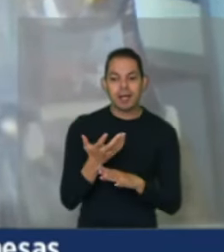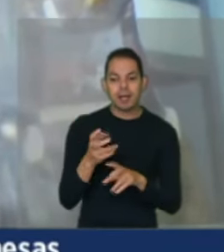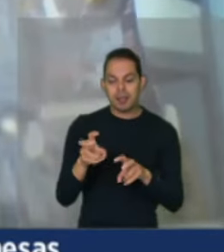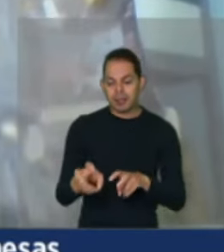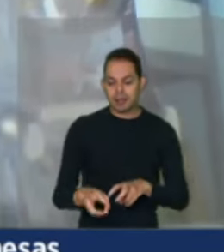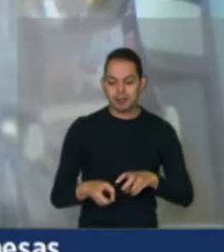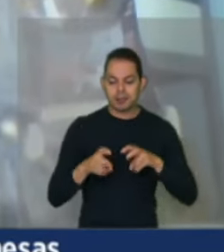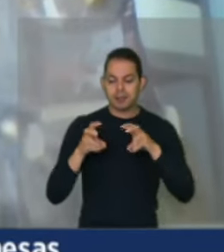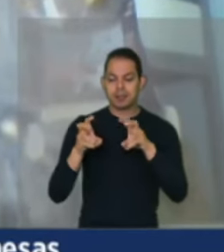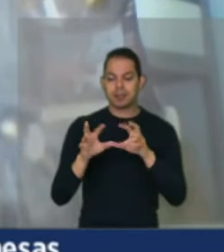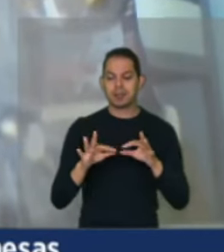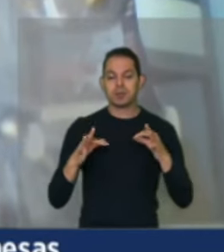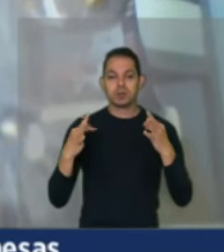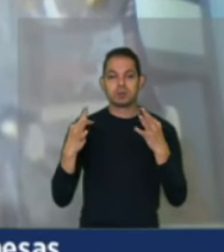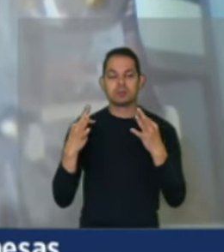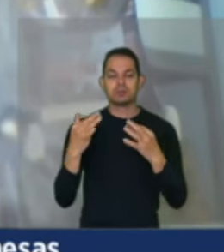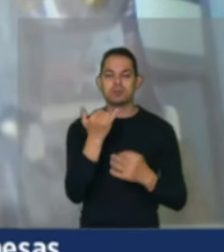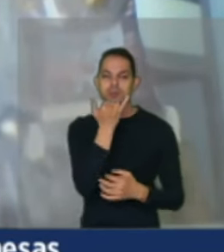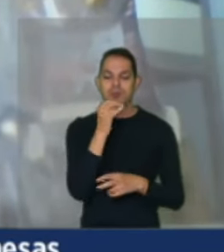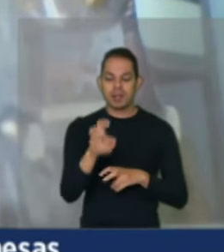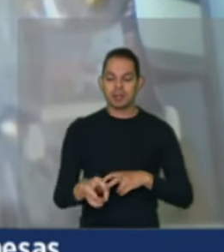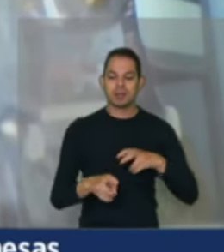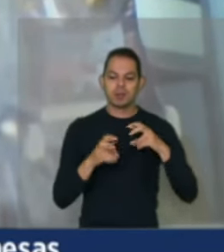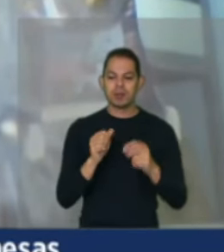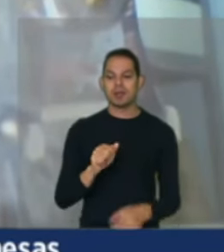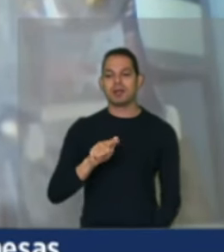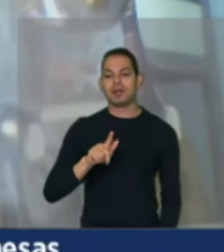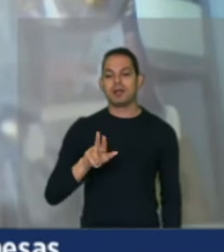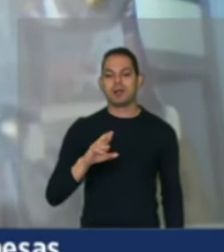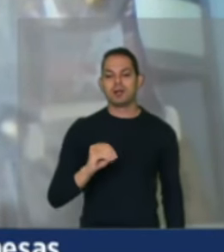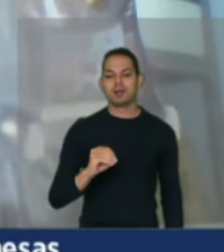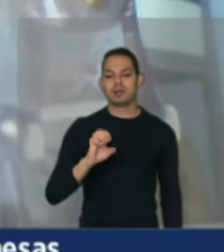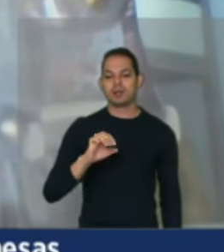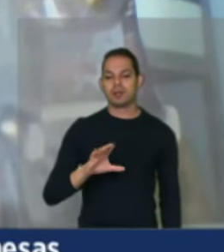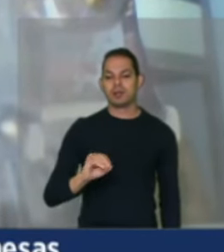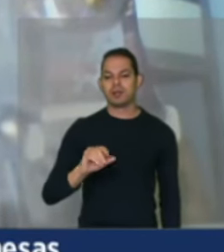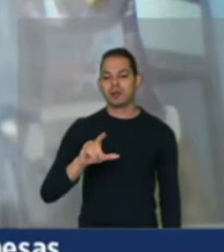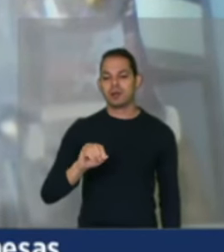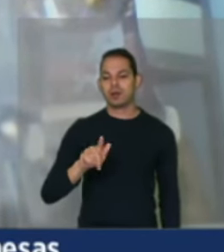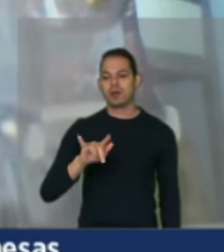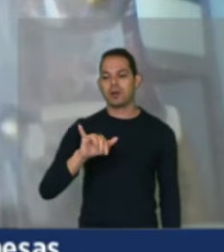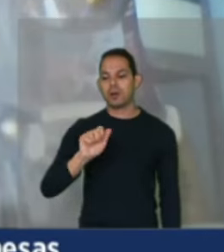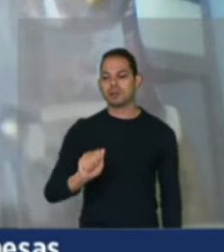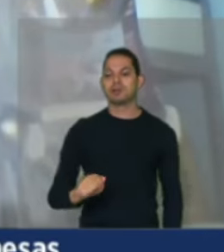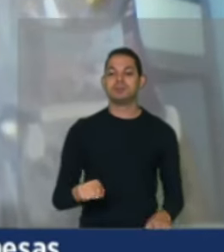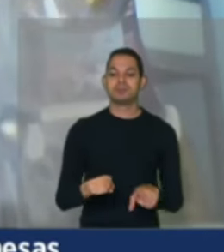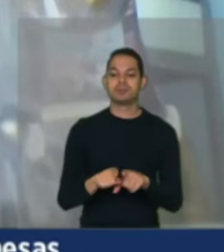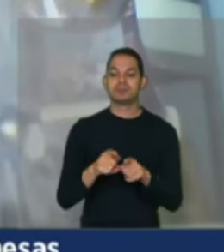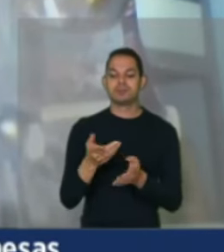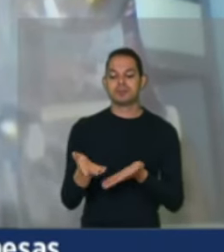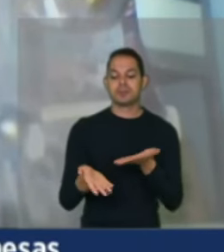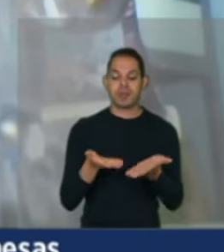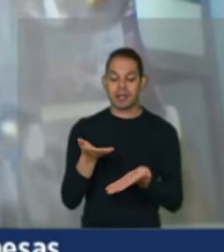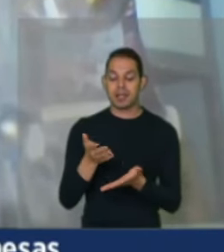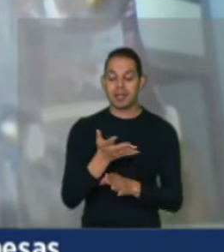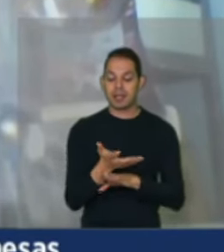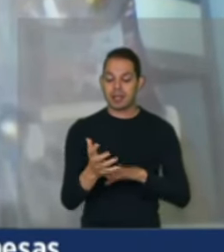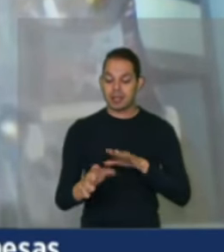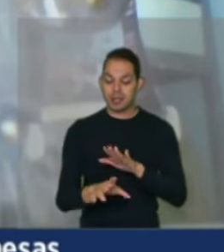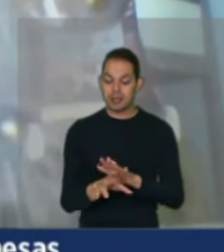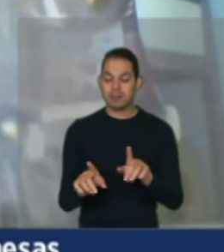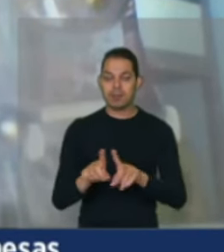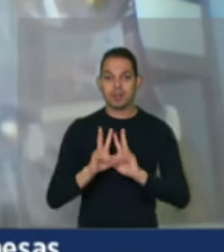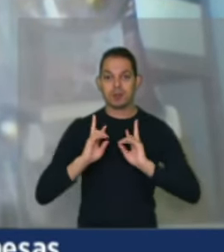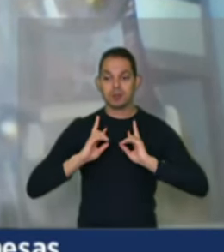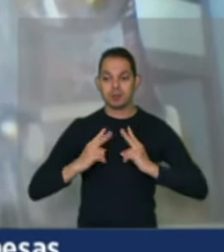agroecológica e de sustentação não só ambiental, mas do ser humano e do planeta.